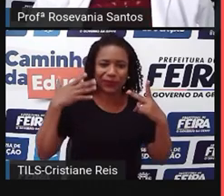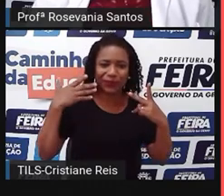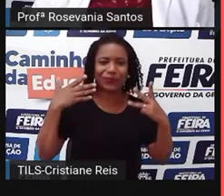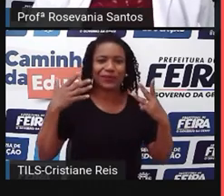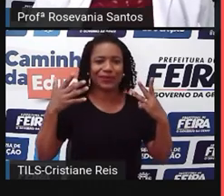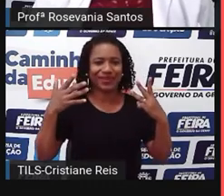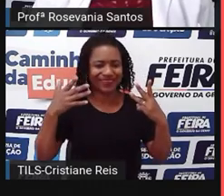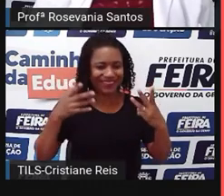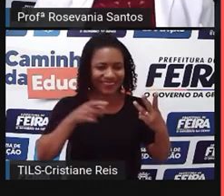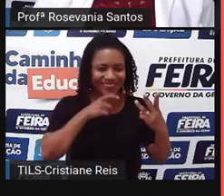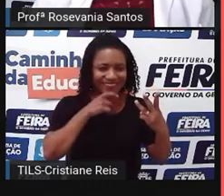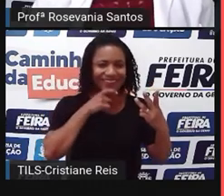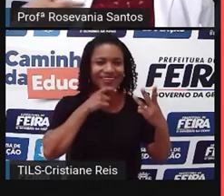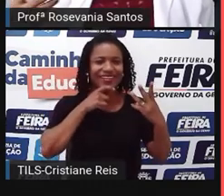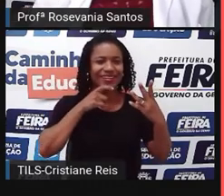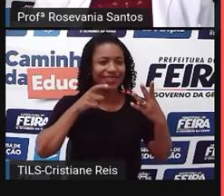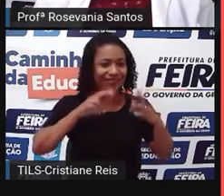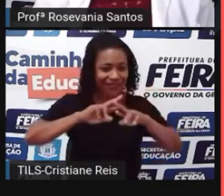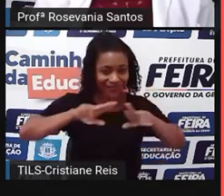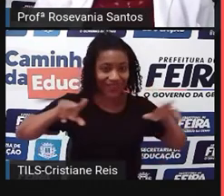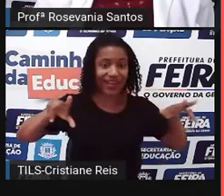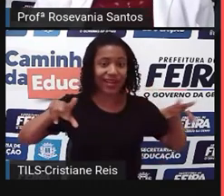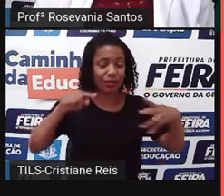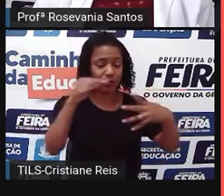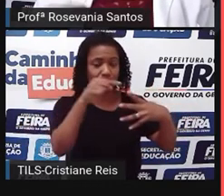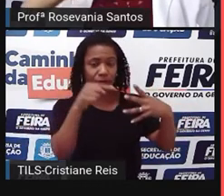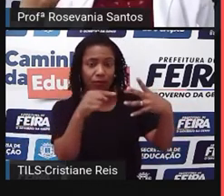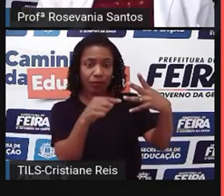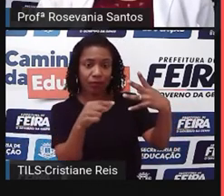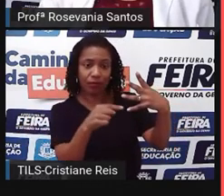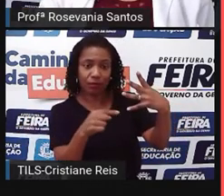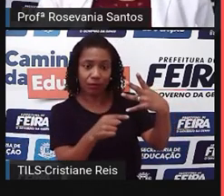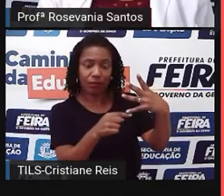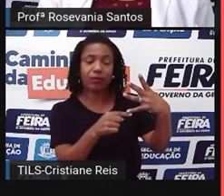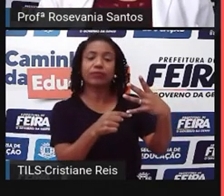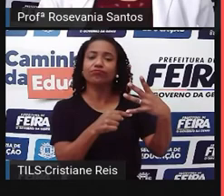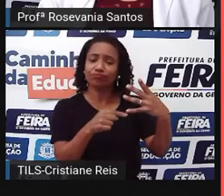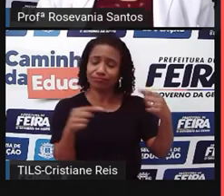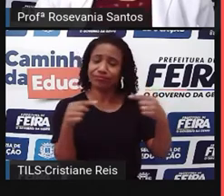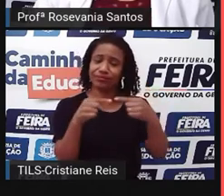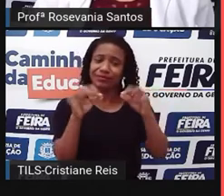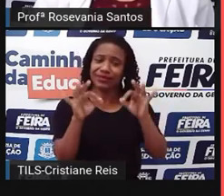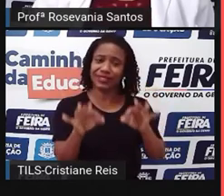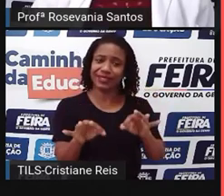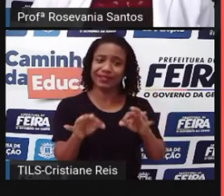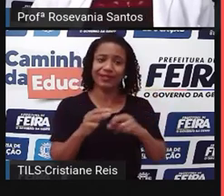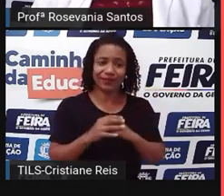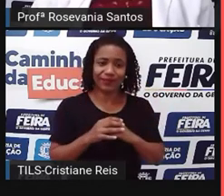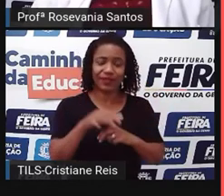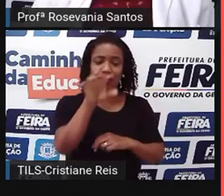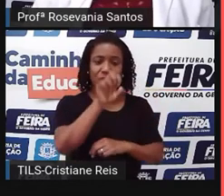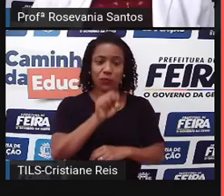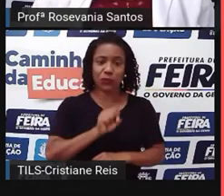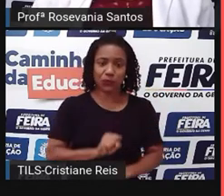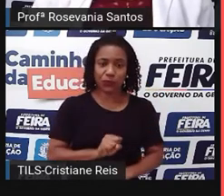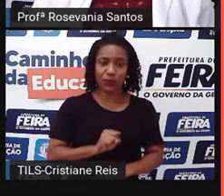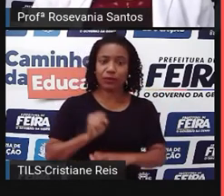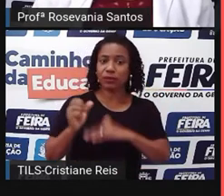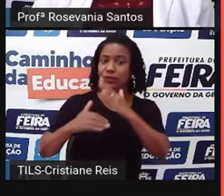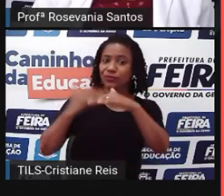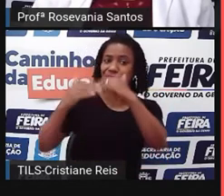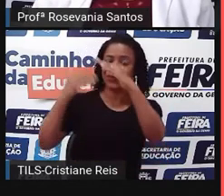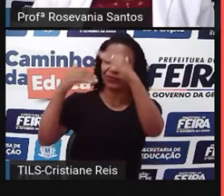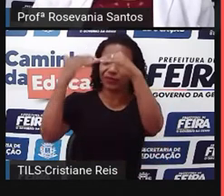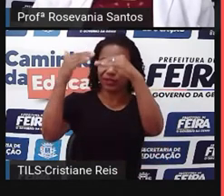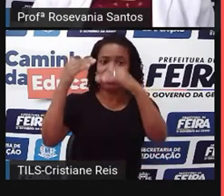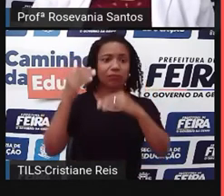essa questão de serem cidades mais desenvolvidas, o processo de colonização dessa região, ele foi diferenciado. Só para